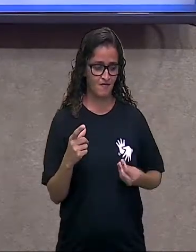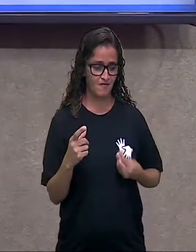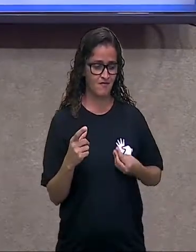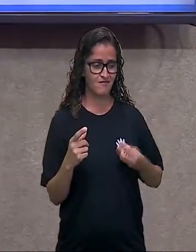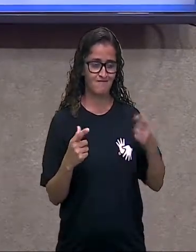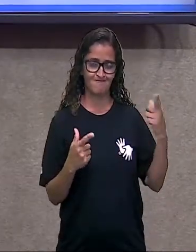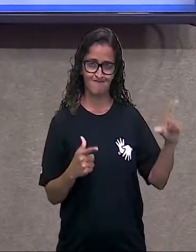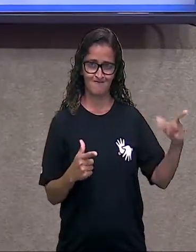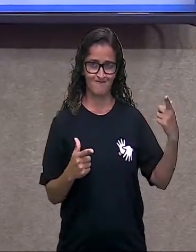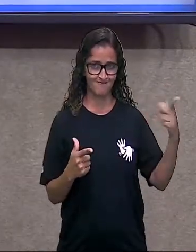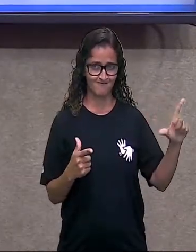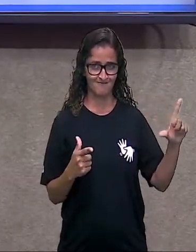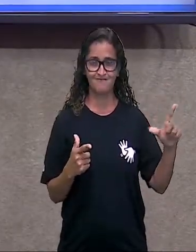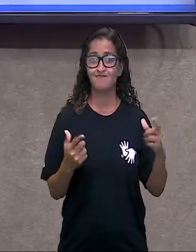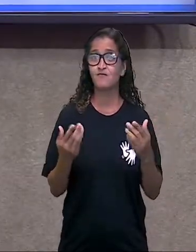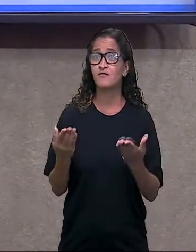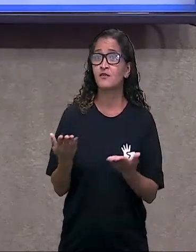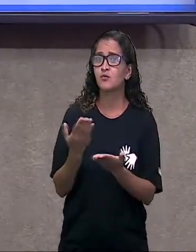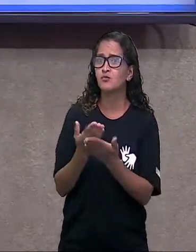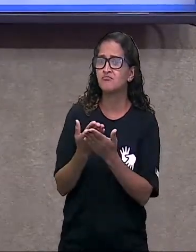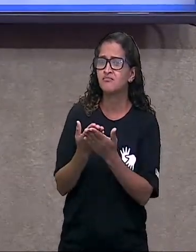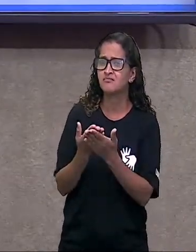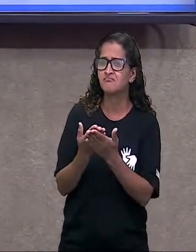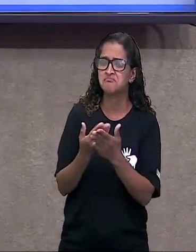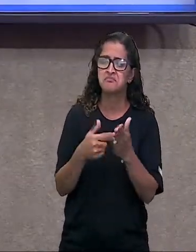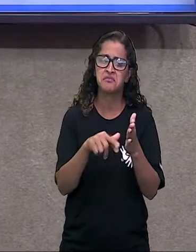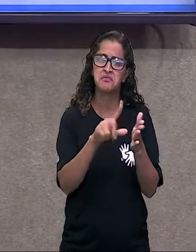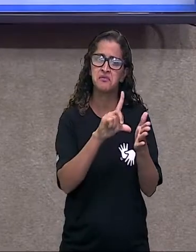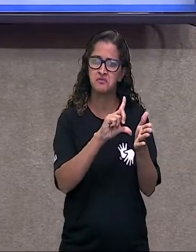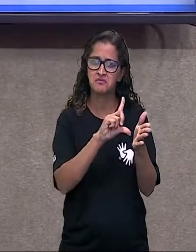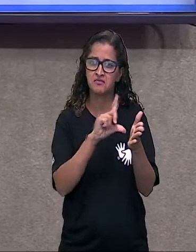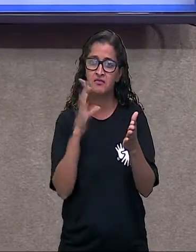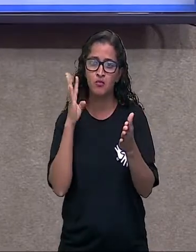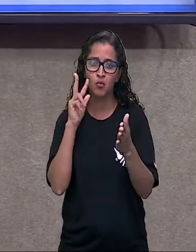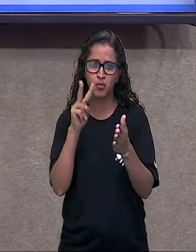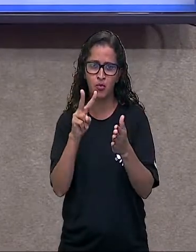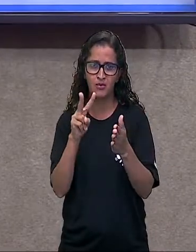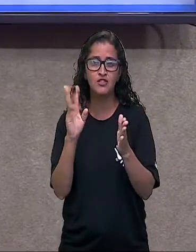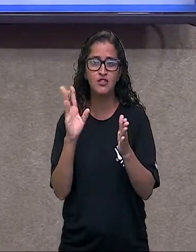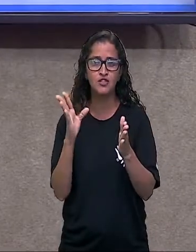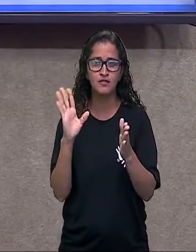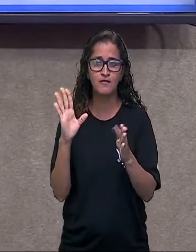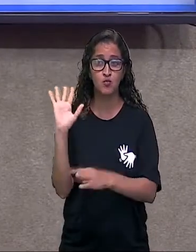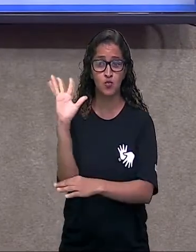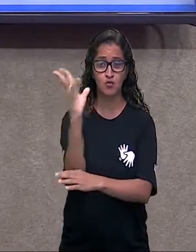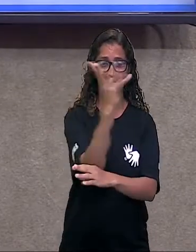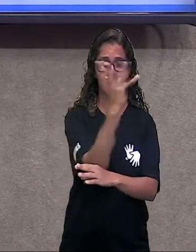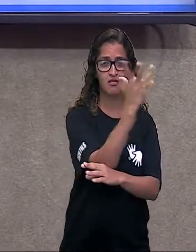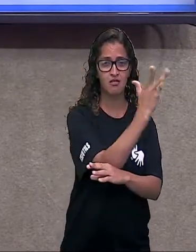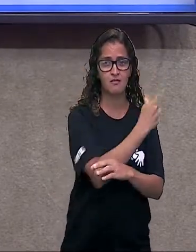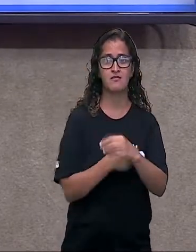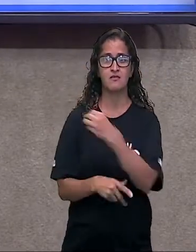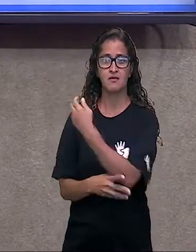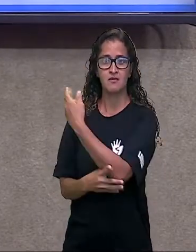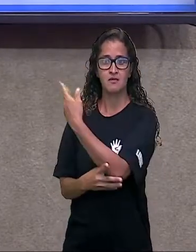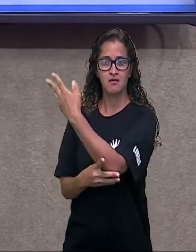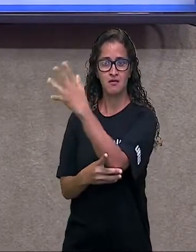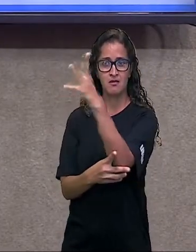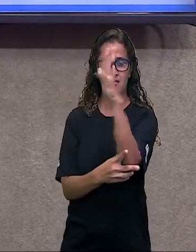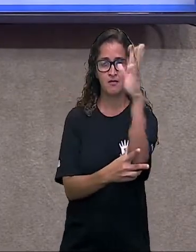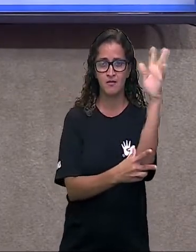Em algumas aulas anteriormente nós falamos sobre meio ambiente e nós